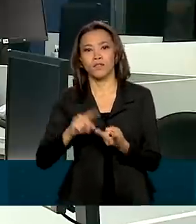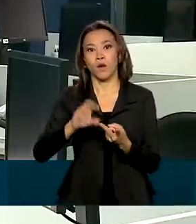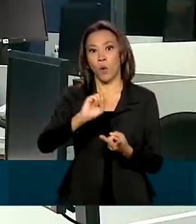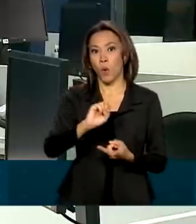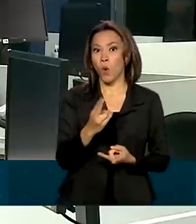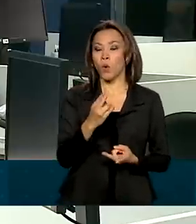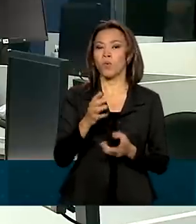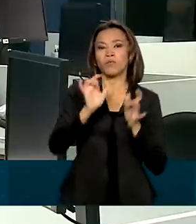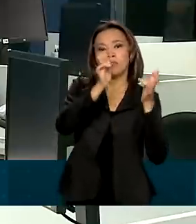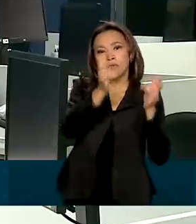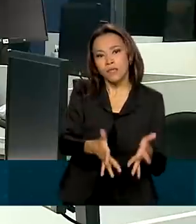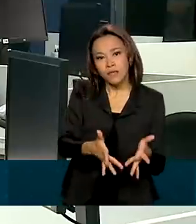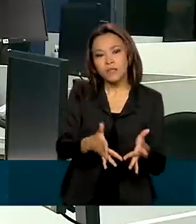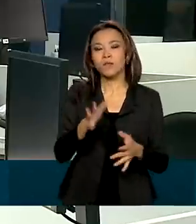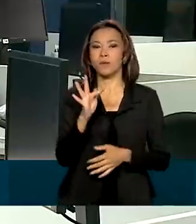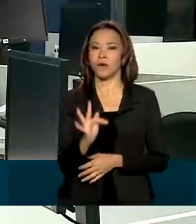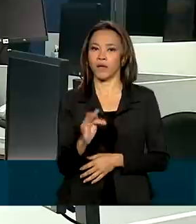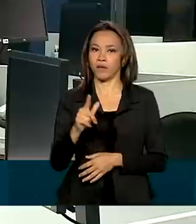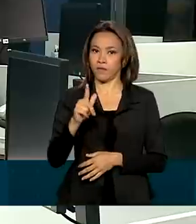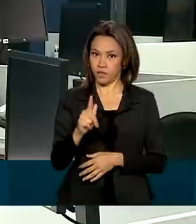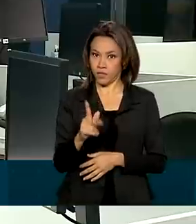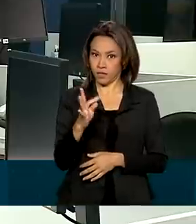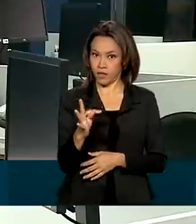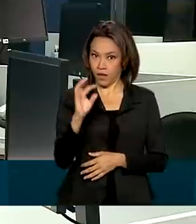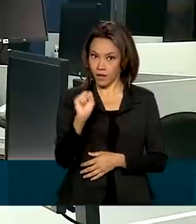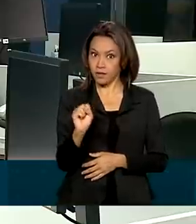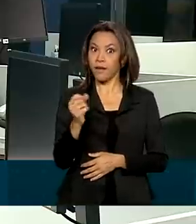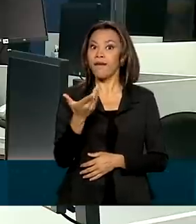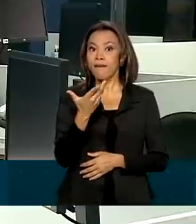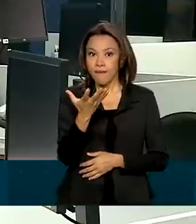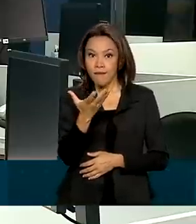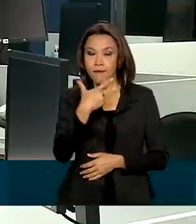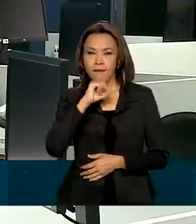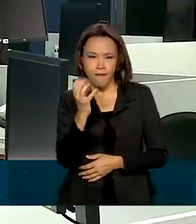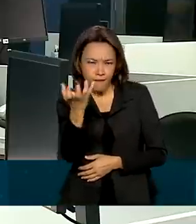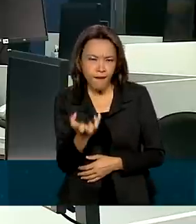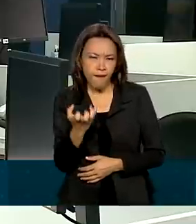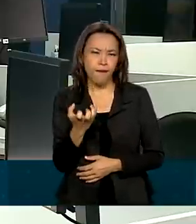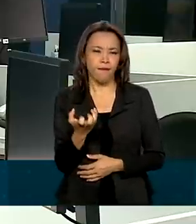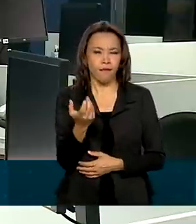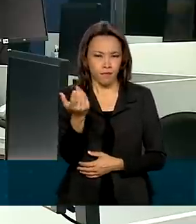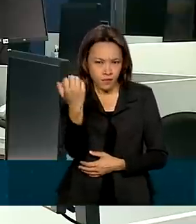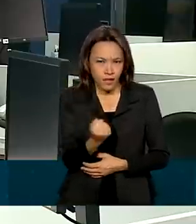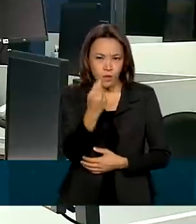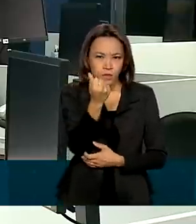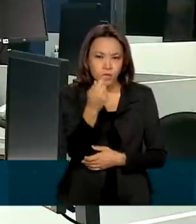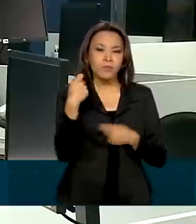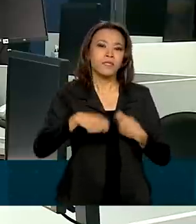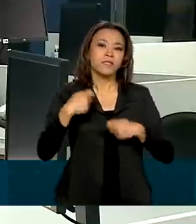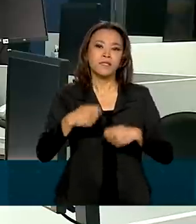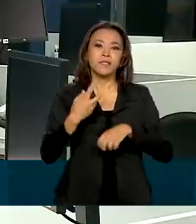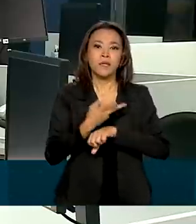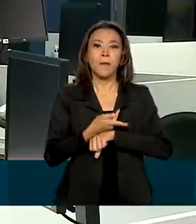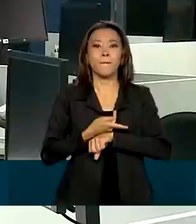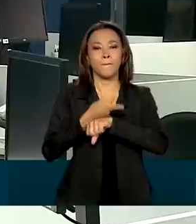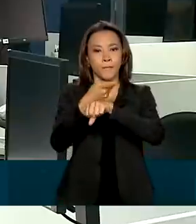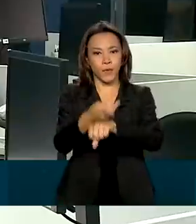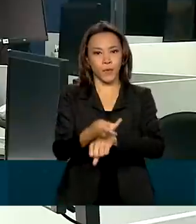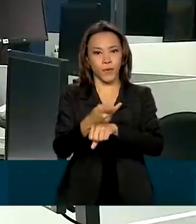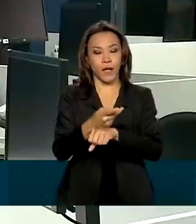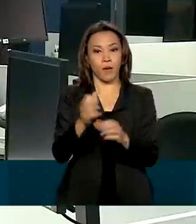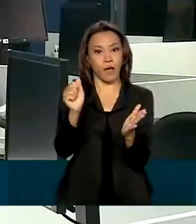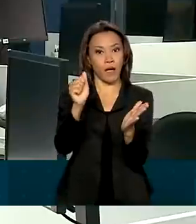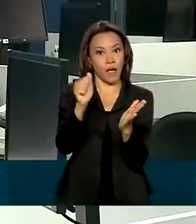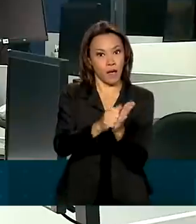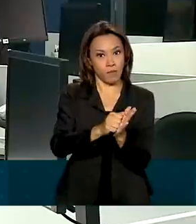do Fundo de Garantia do Trabalhador. Quem tem interesse em receber esse dinheiro, como você falou, basta procurar o aplicativo